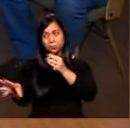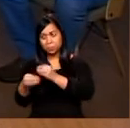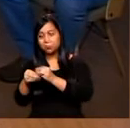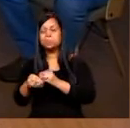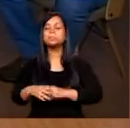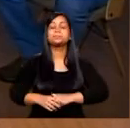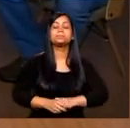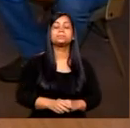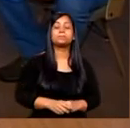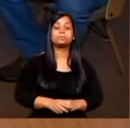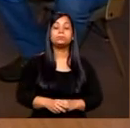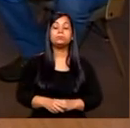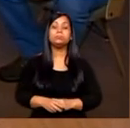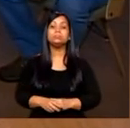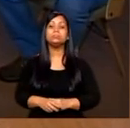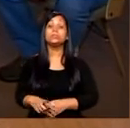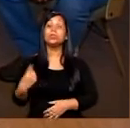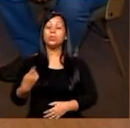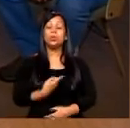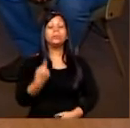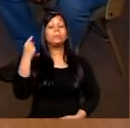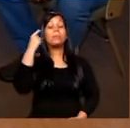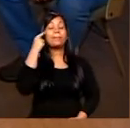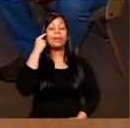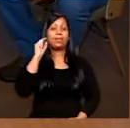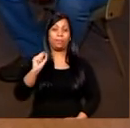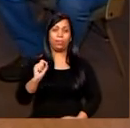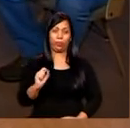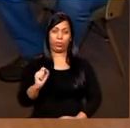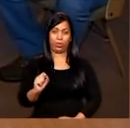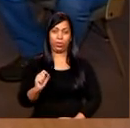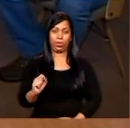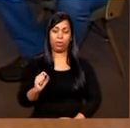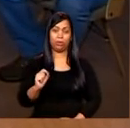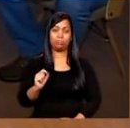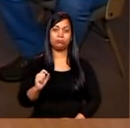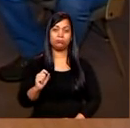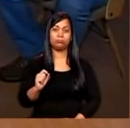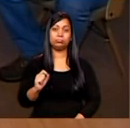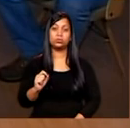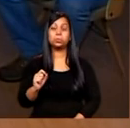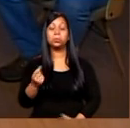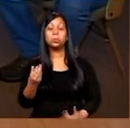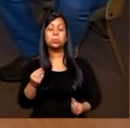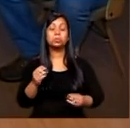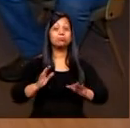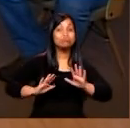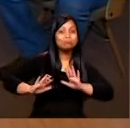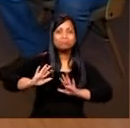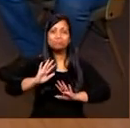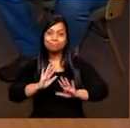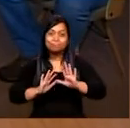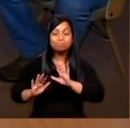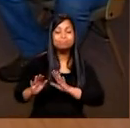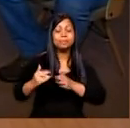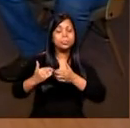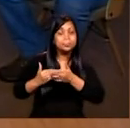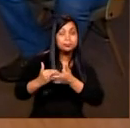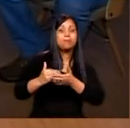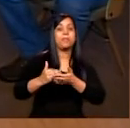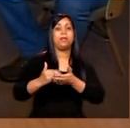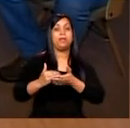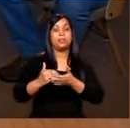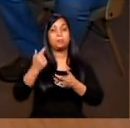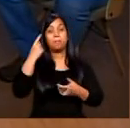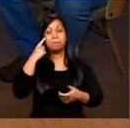complementa. A gente pensa nisso com muito cuidado. A gente pensou desde o início e continua